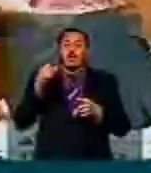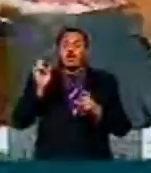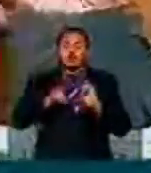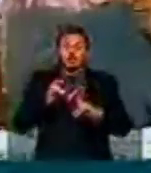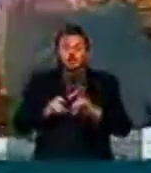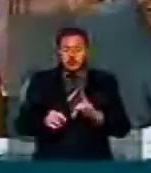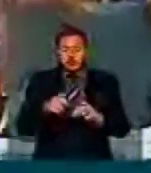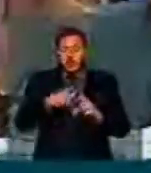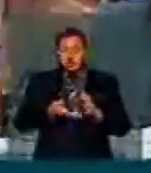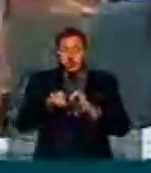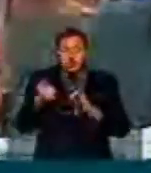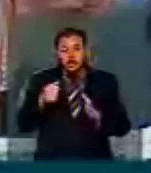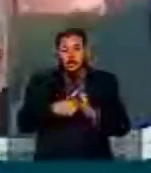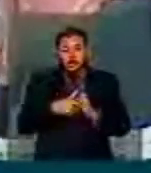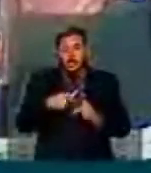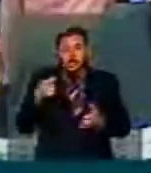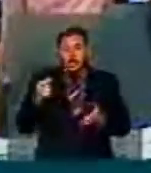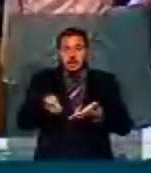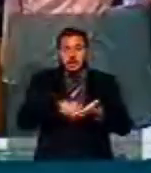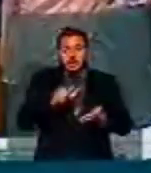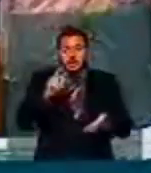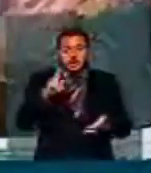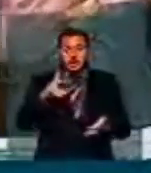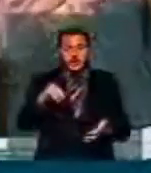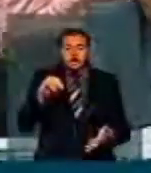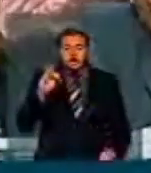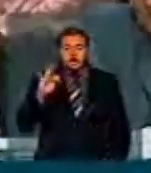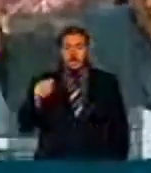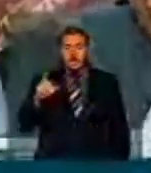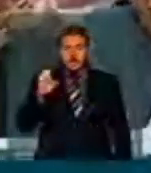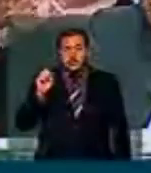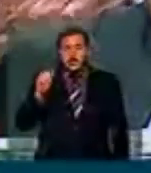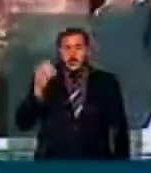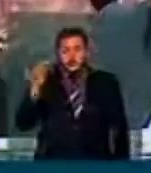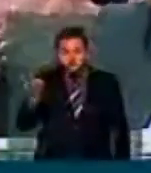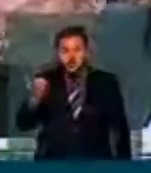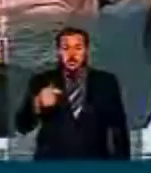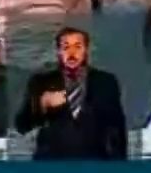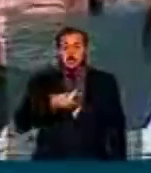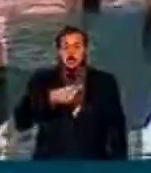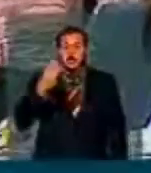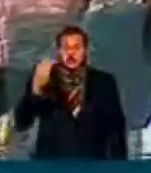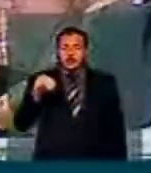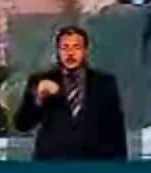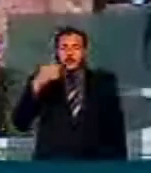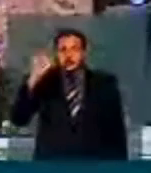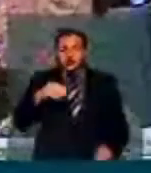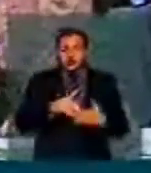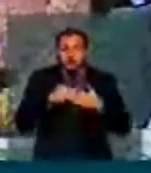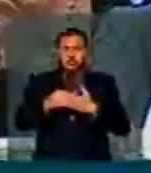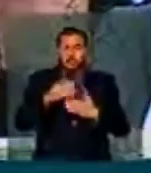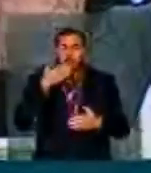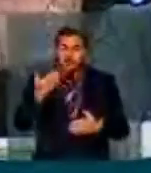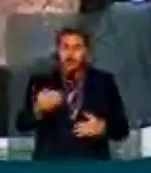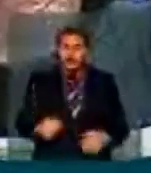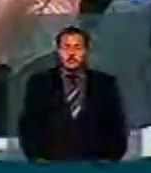Requerimento para a retirada de pauta assinado pelo deputado Arnaldo Faria de Sá. Vossa Excelência tem 3 minutos para encaminhar favorável ao